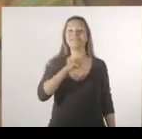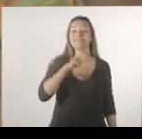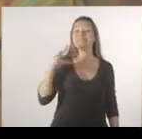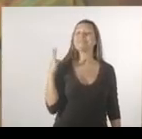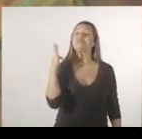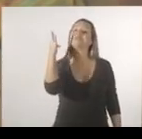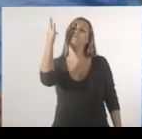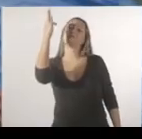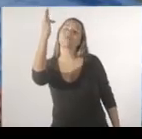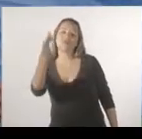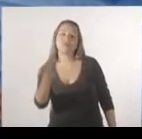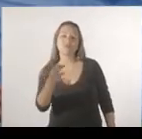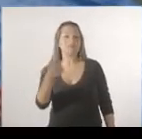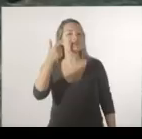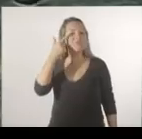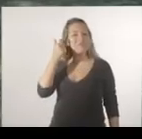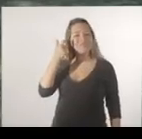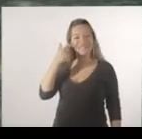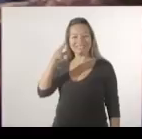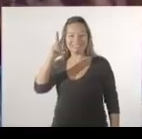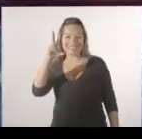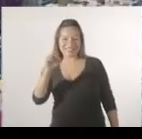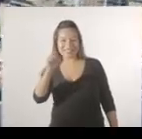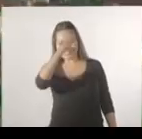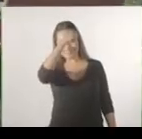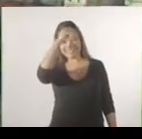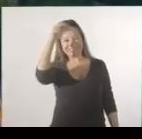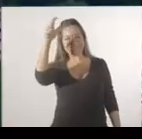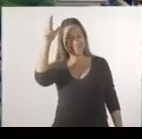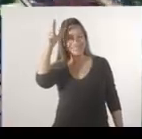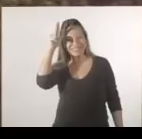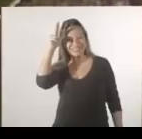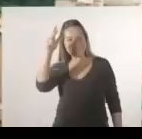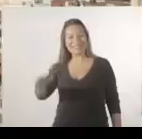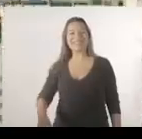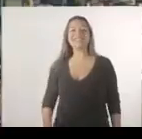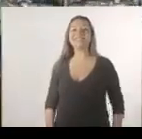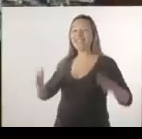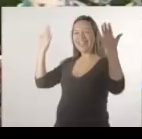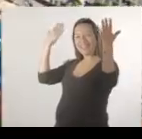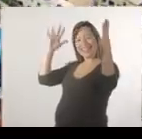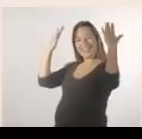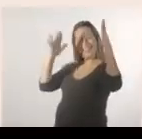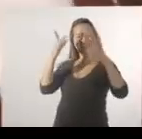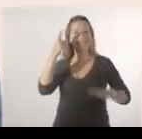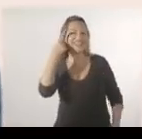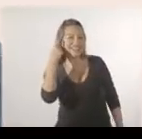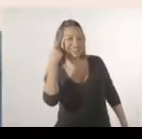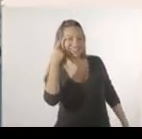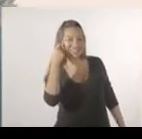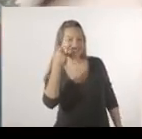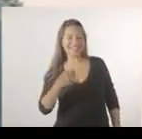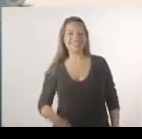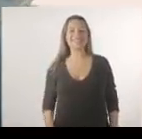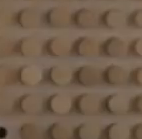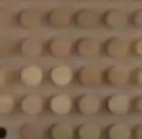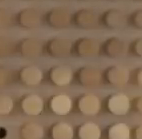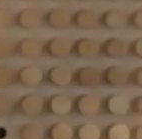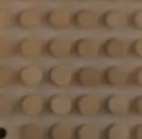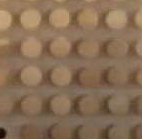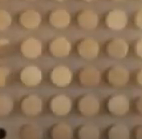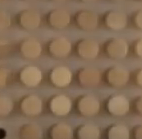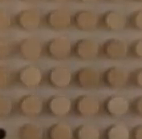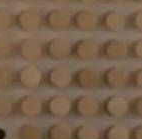E o Rio de Janeiro vai ter Freixo 50, prefeito É o Freixo!